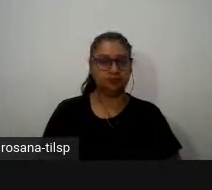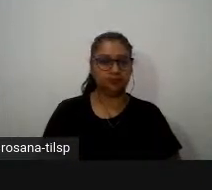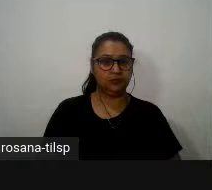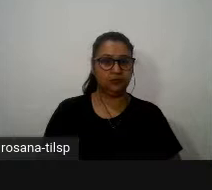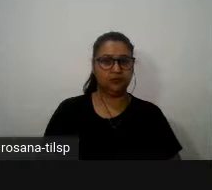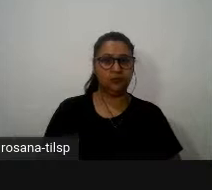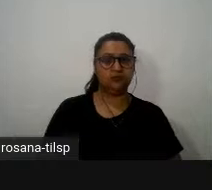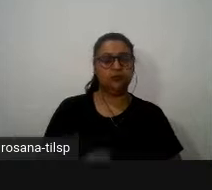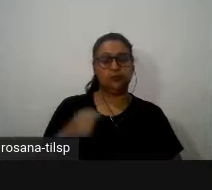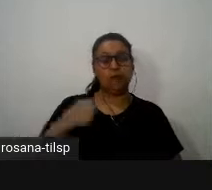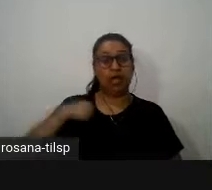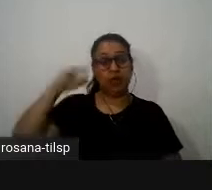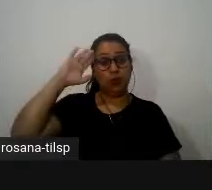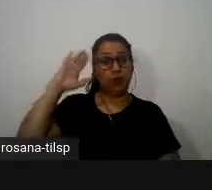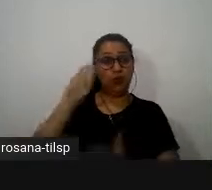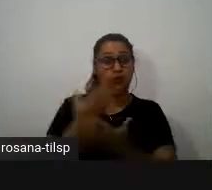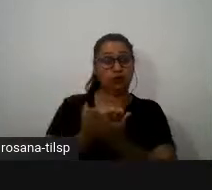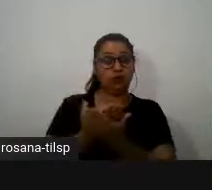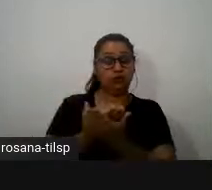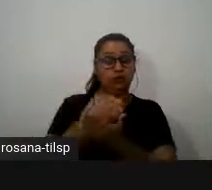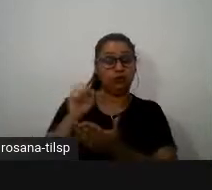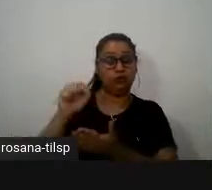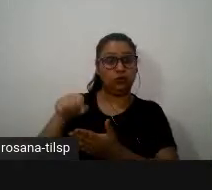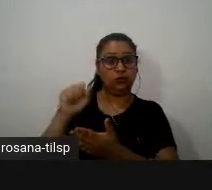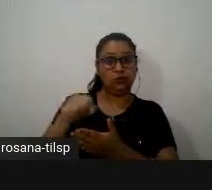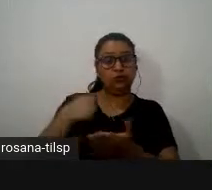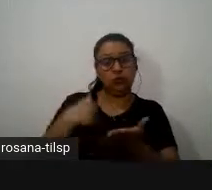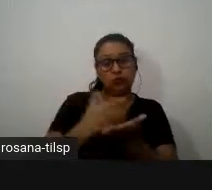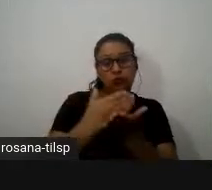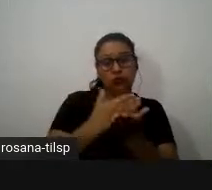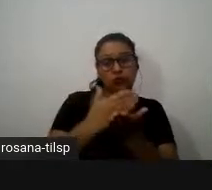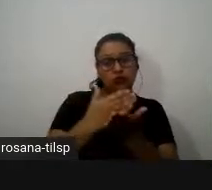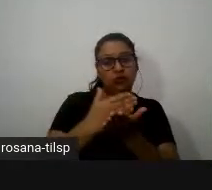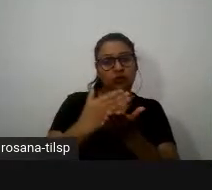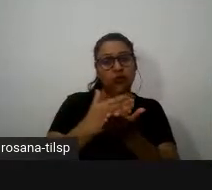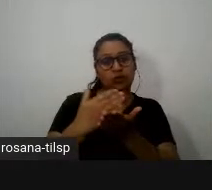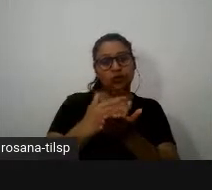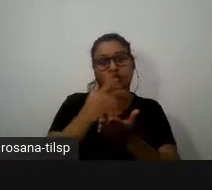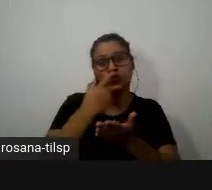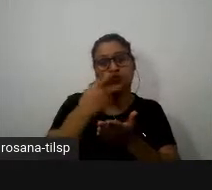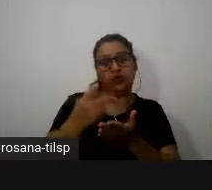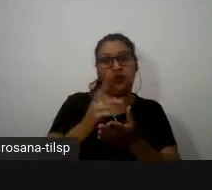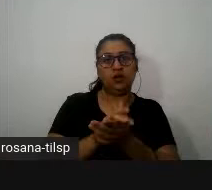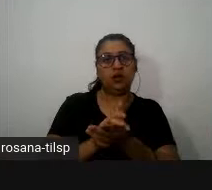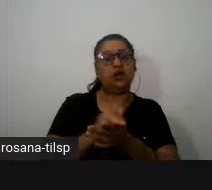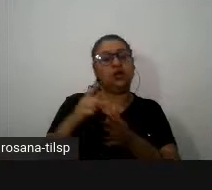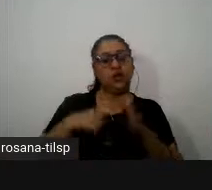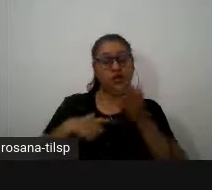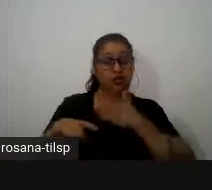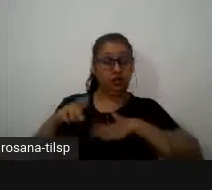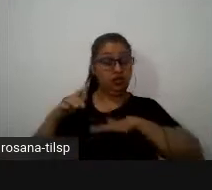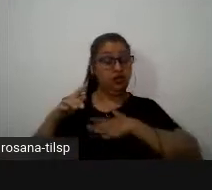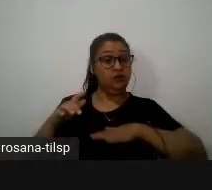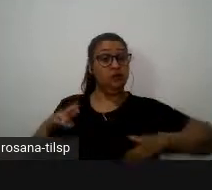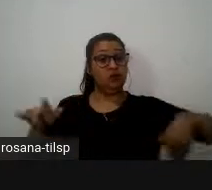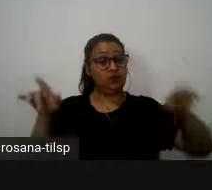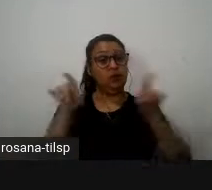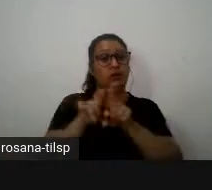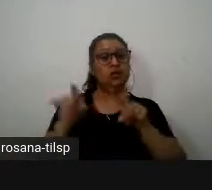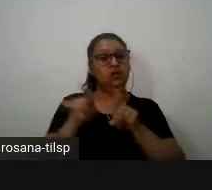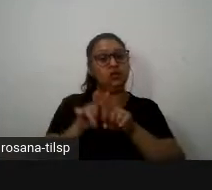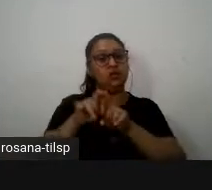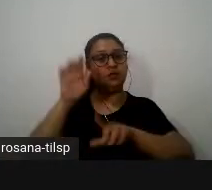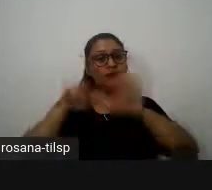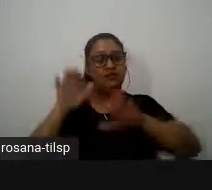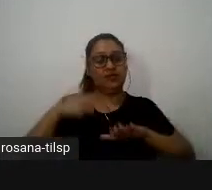eu acredito que no início vou falar devagar e de forma pousada e a verdade é que talvez me